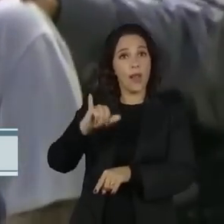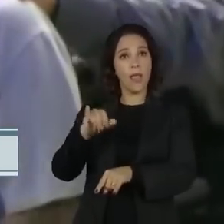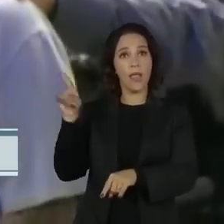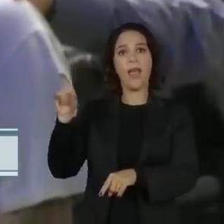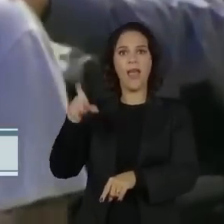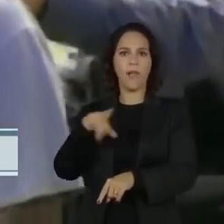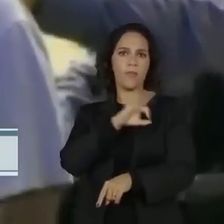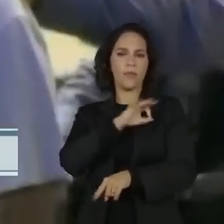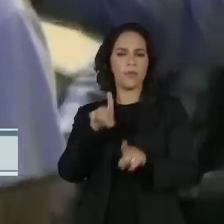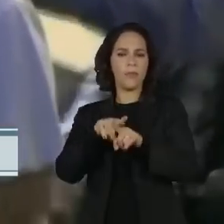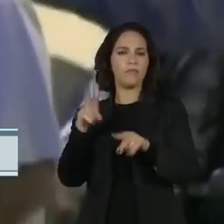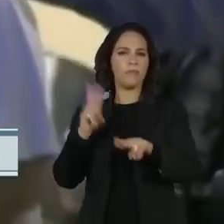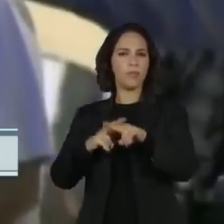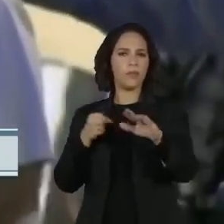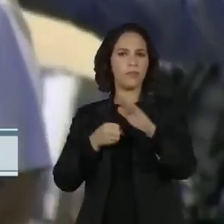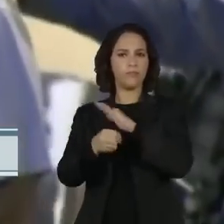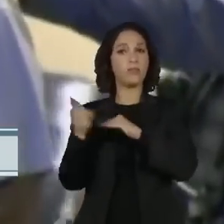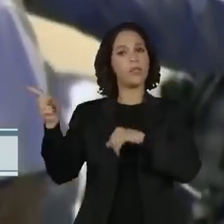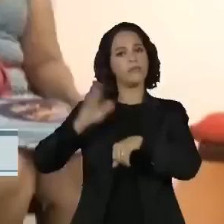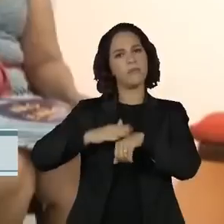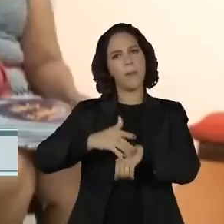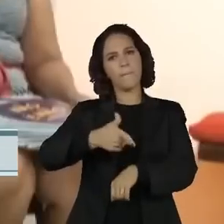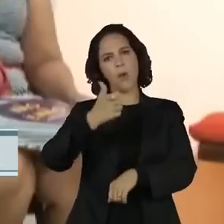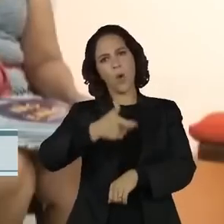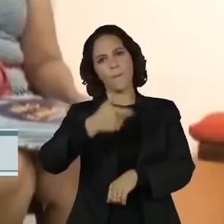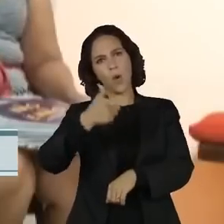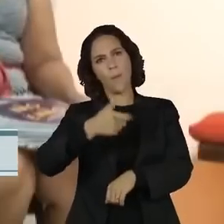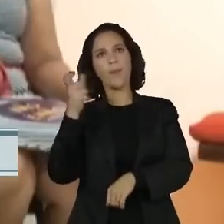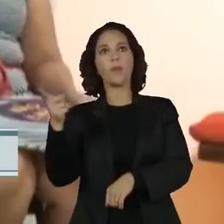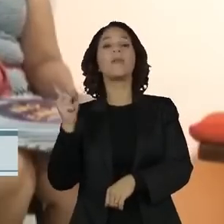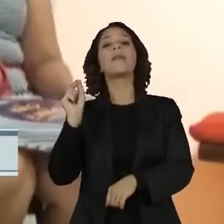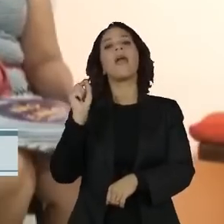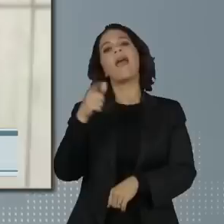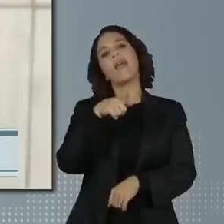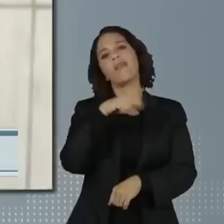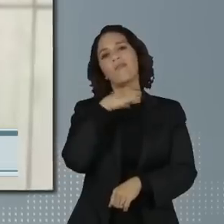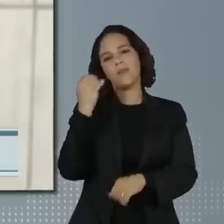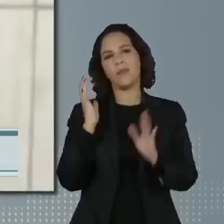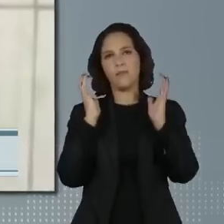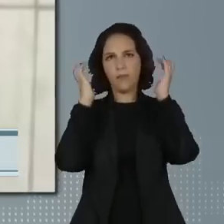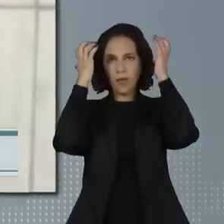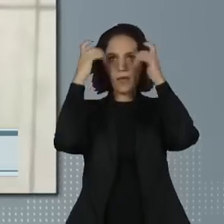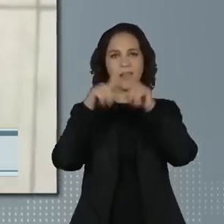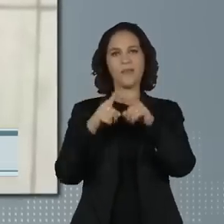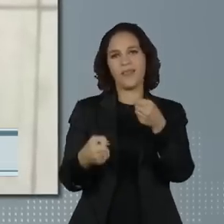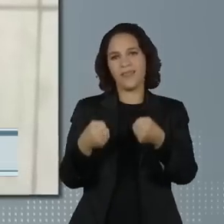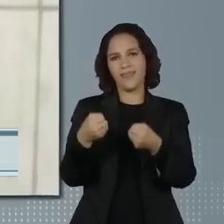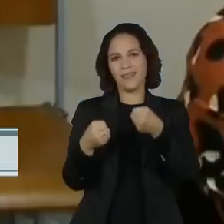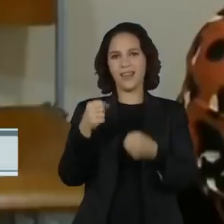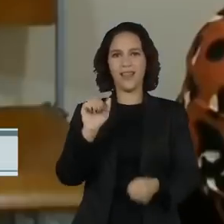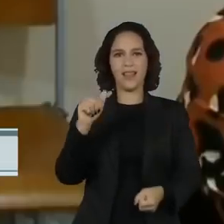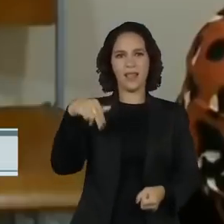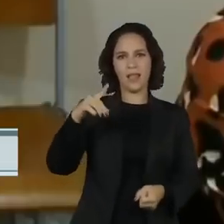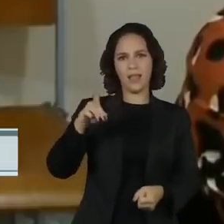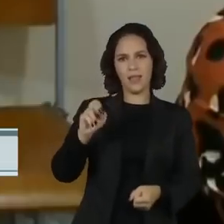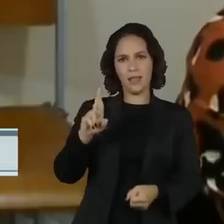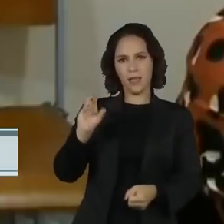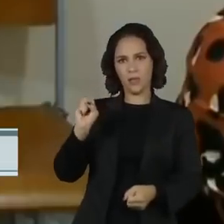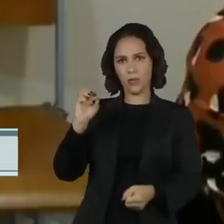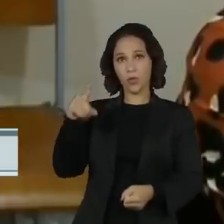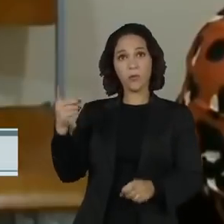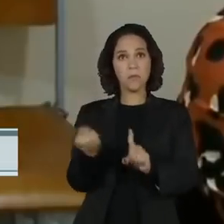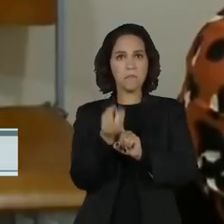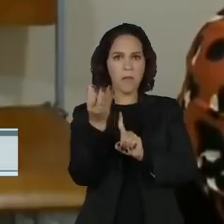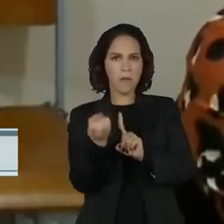também está detido, foi o autor dos tiros que mataram a vereadora Marielle Franco e o motorista Anderson Gomes. Elcio disse